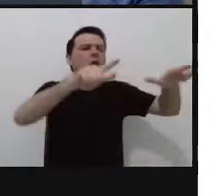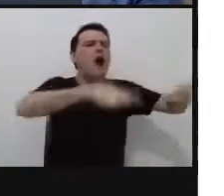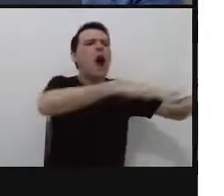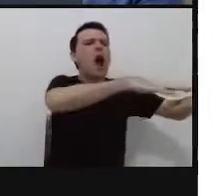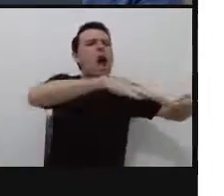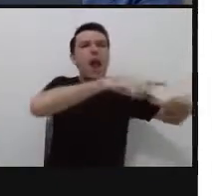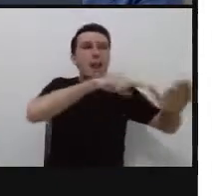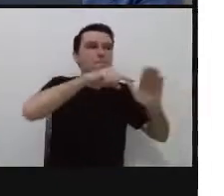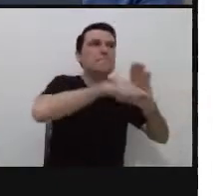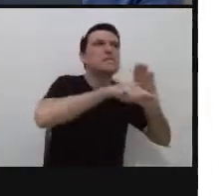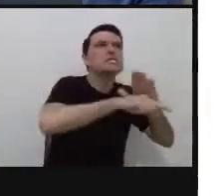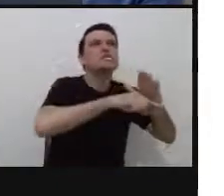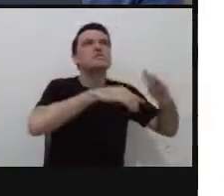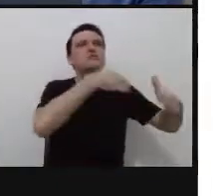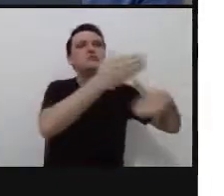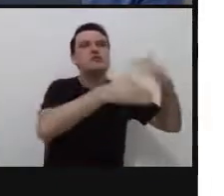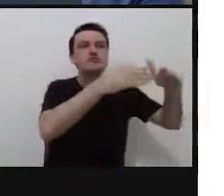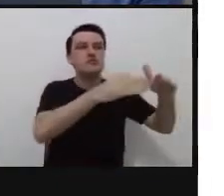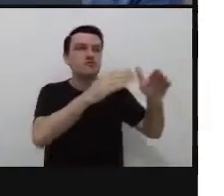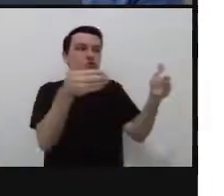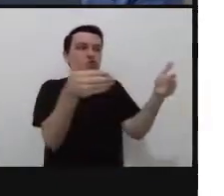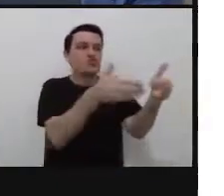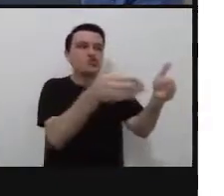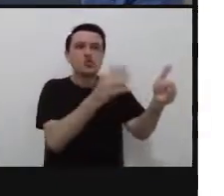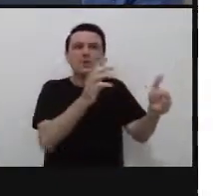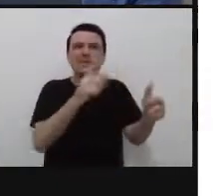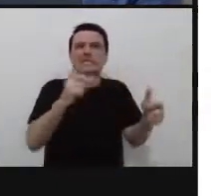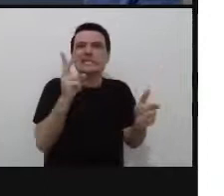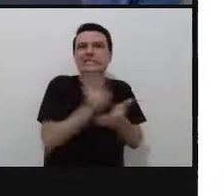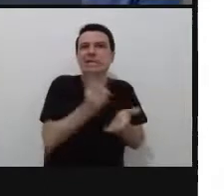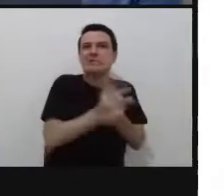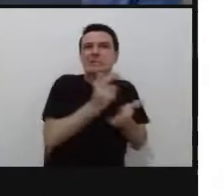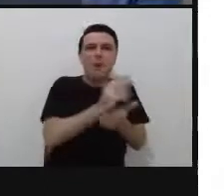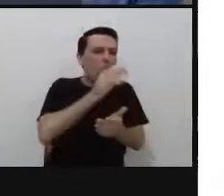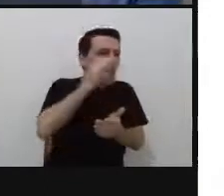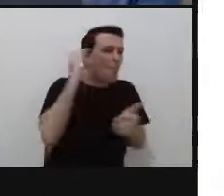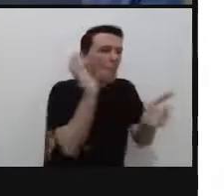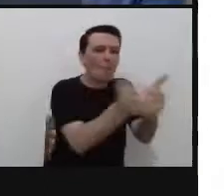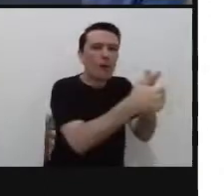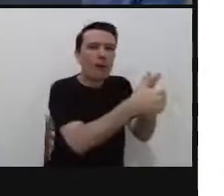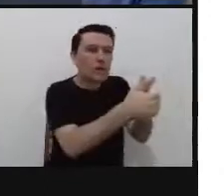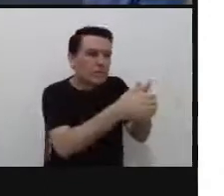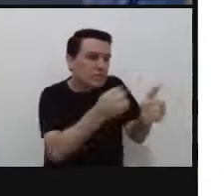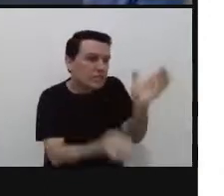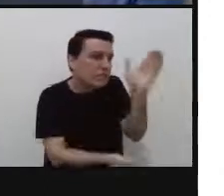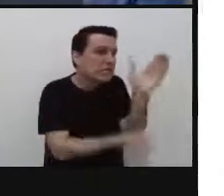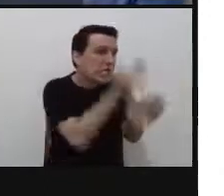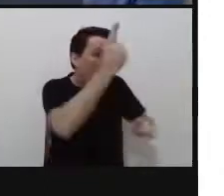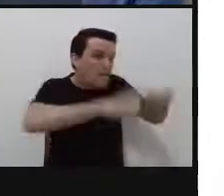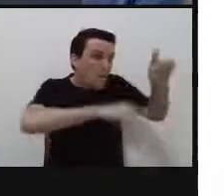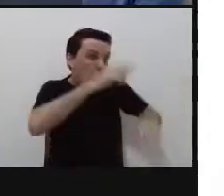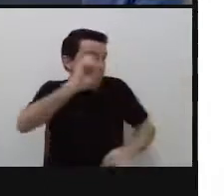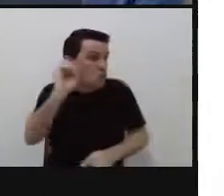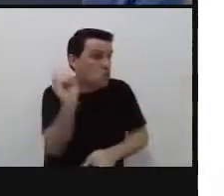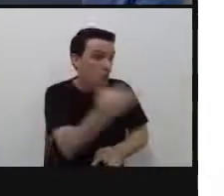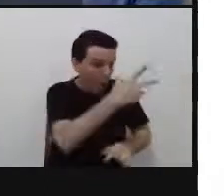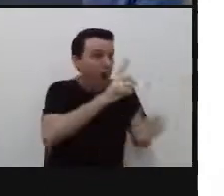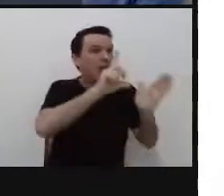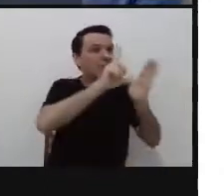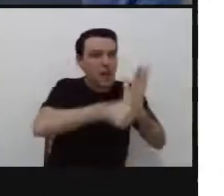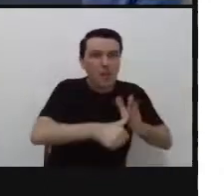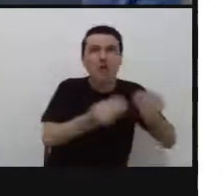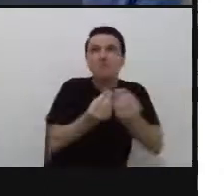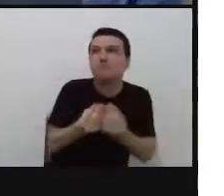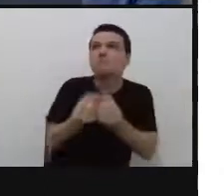pesquisa e desenvolvimento, era sempre algo sigiloso, buscando inovar num produto para depois lançar no mercado, à medida